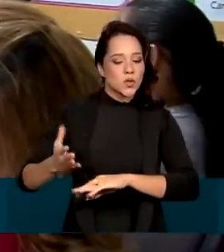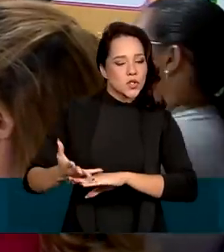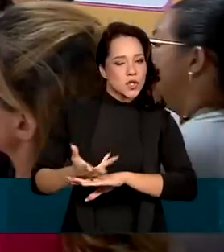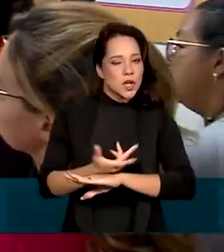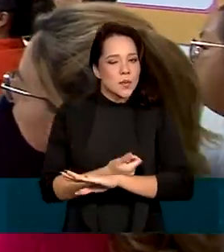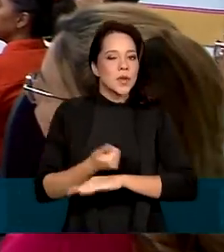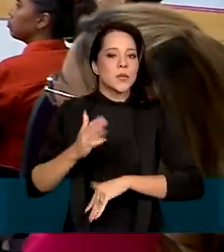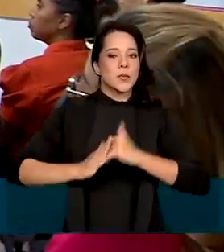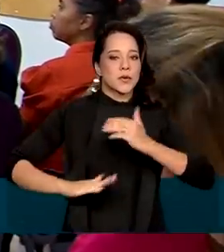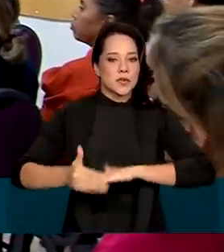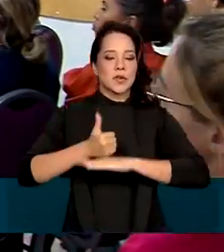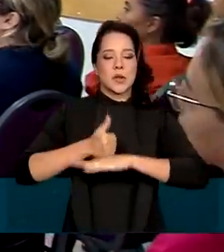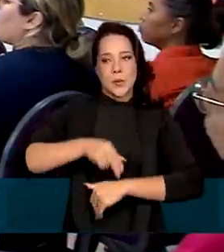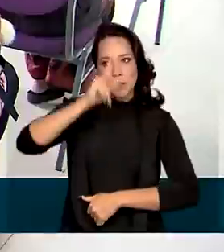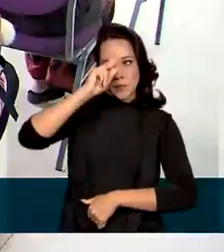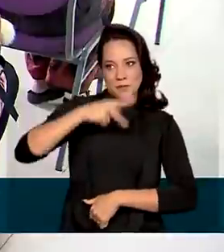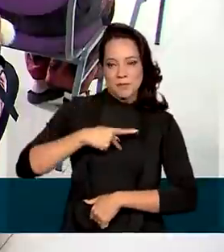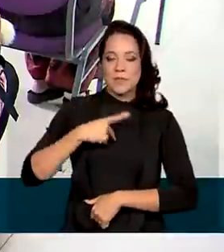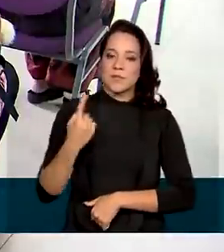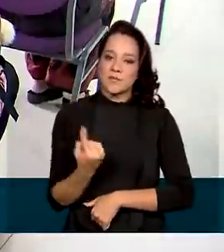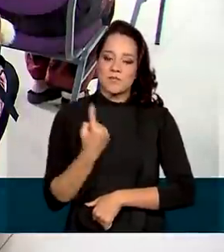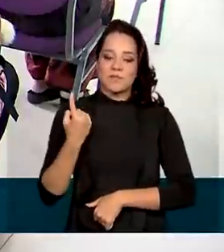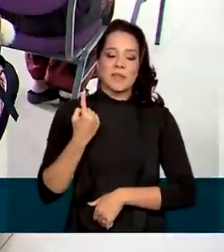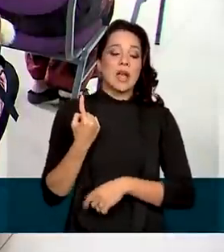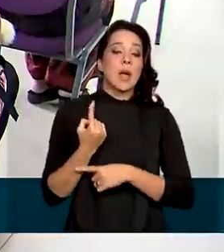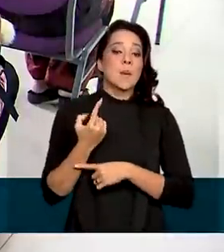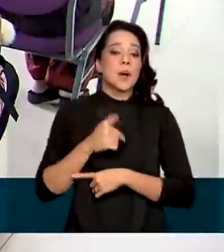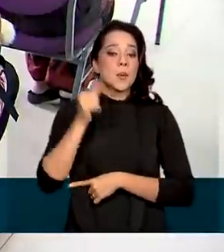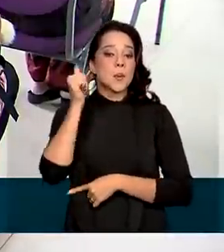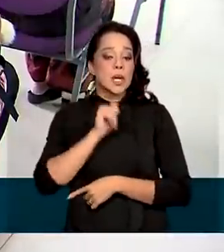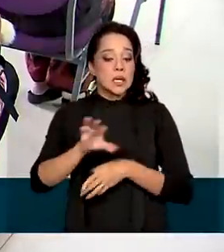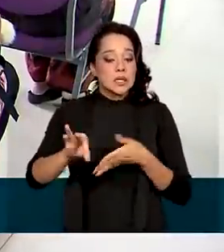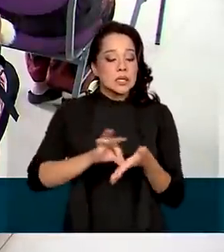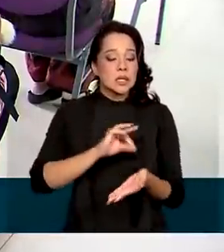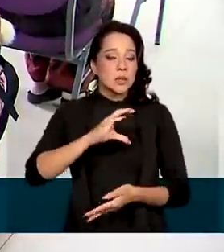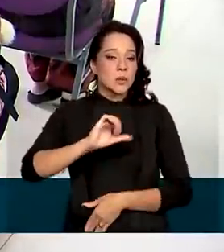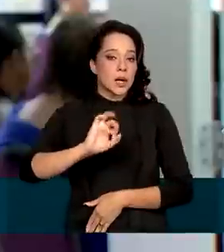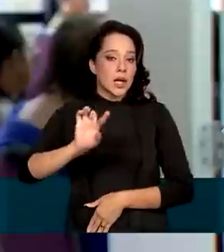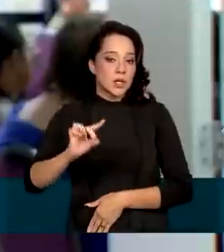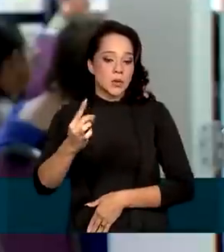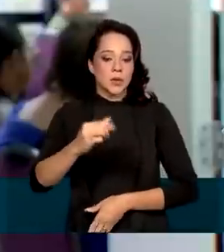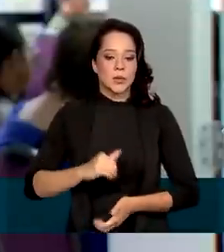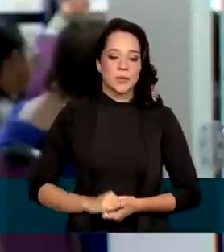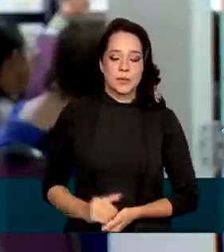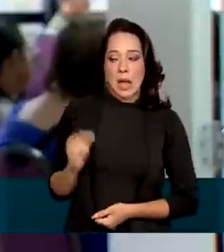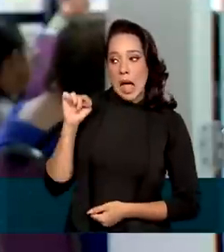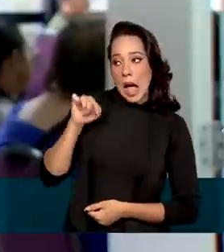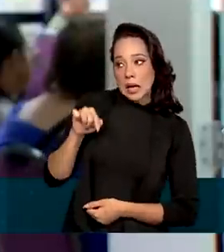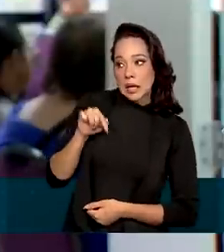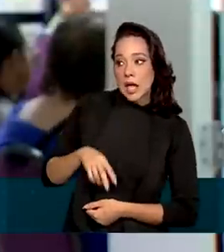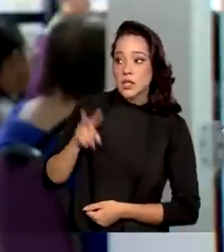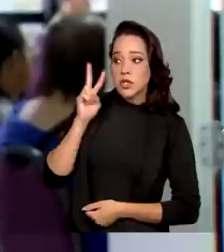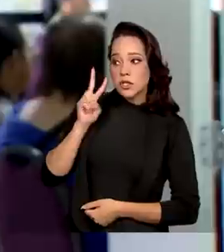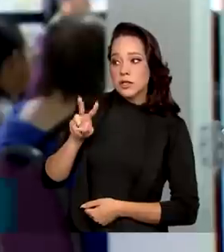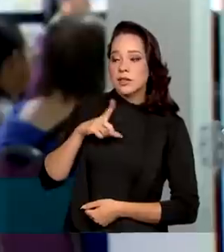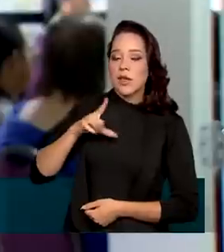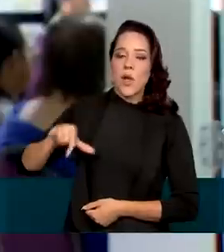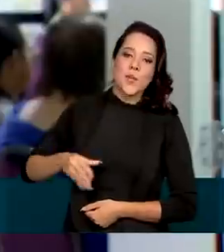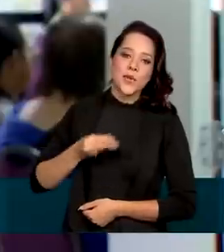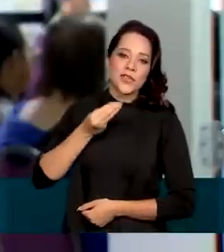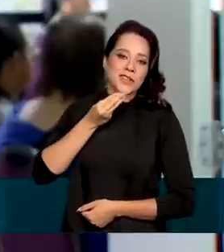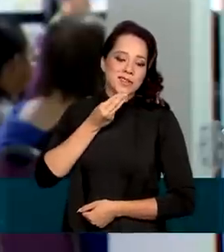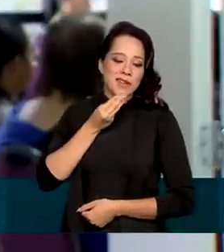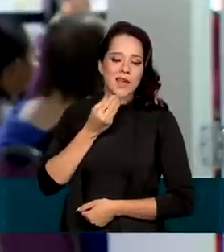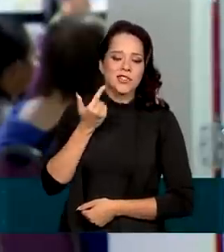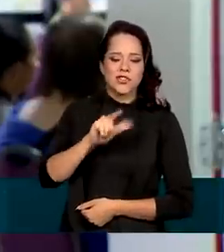profissional e autonomia financeira para mulheres inscritas no Cadastro Único. Aqui a gente vem ter oportunidades